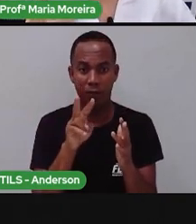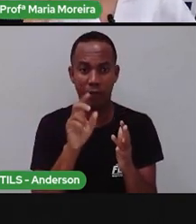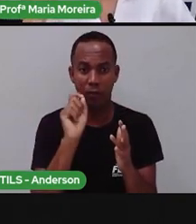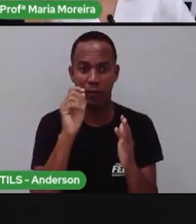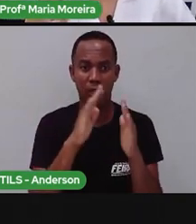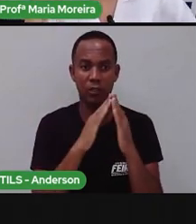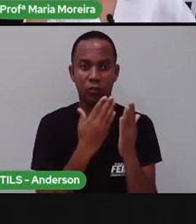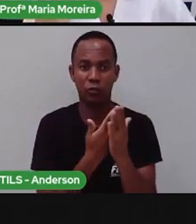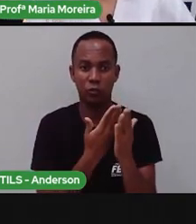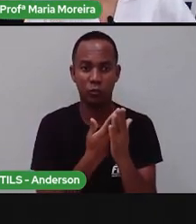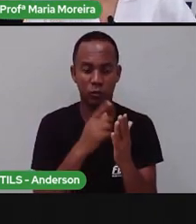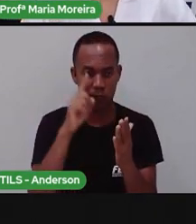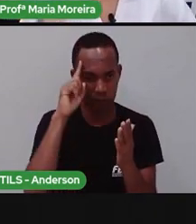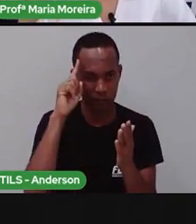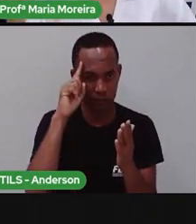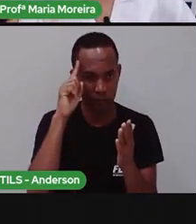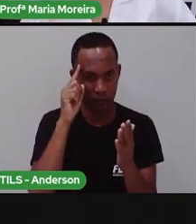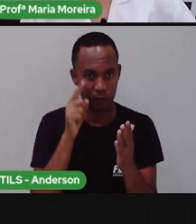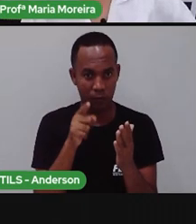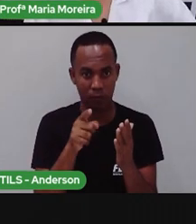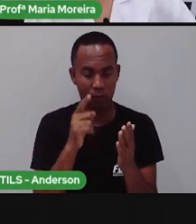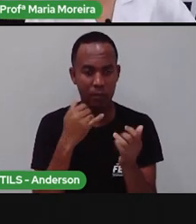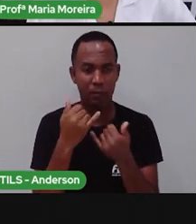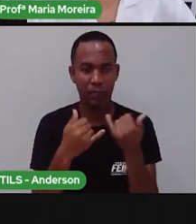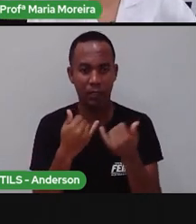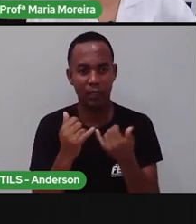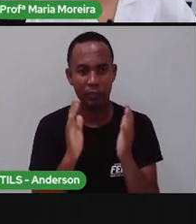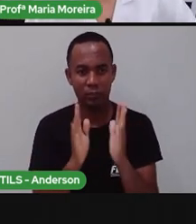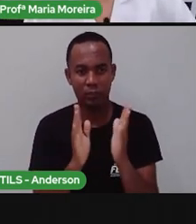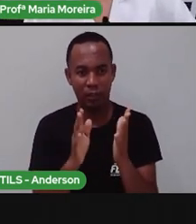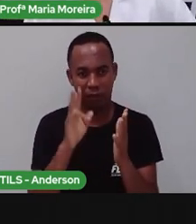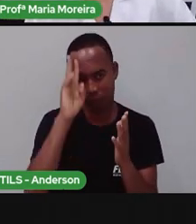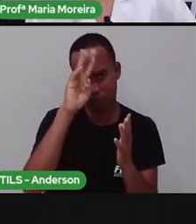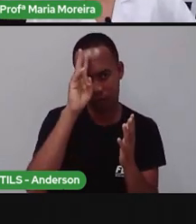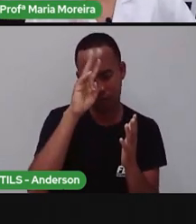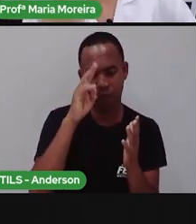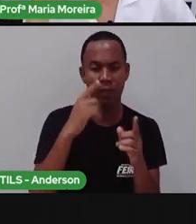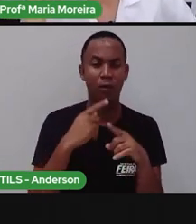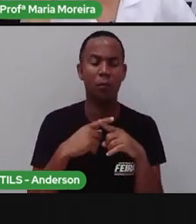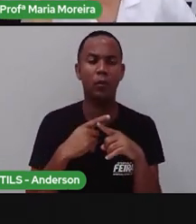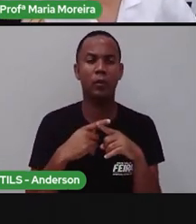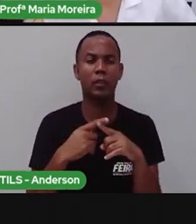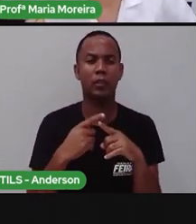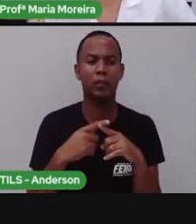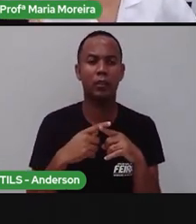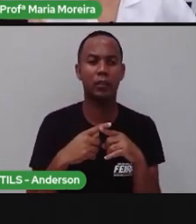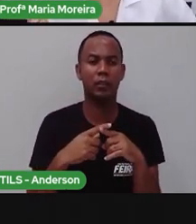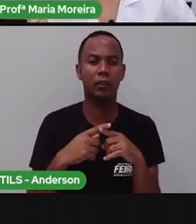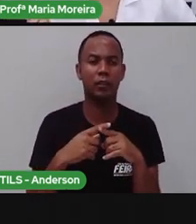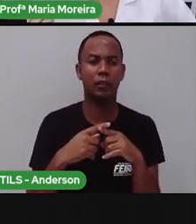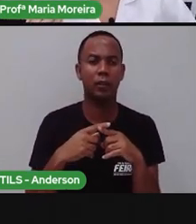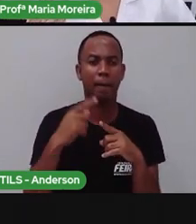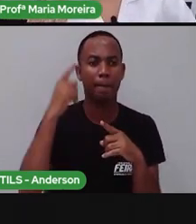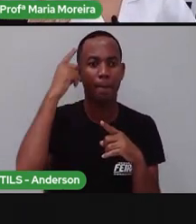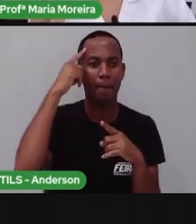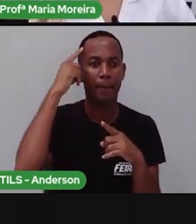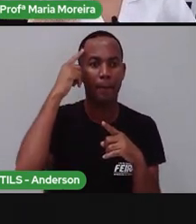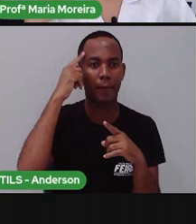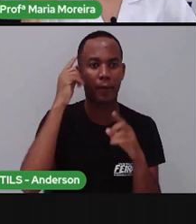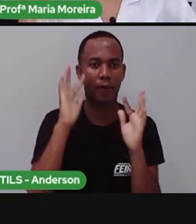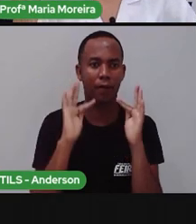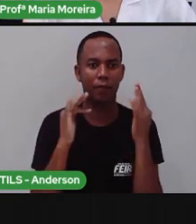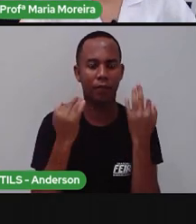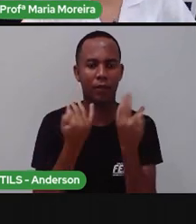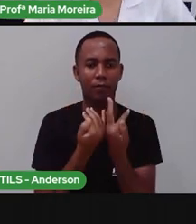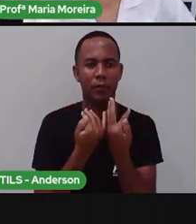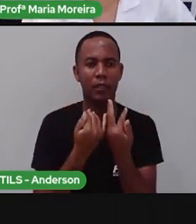inteira, ficou o tempo inteiro. Não, eu já fiz isso. Eu já brinquei. Olha, lembra disso? Porque isso são as memórias da Pró. E aí, a Pró quer saber